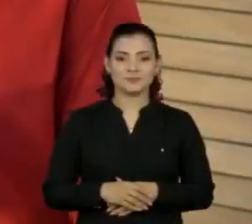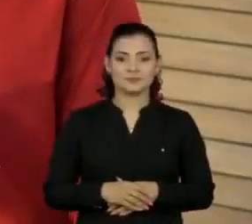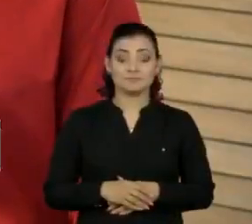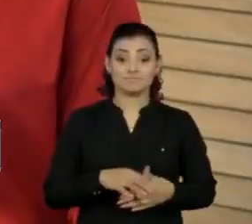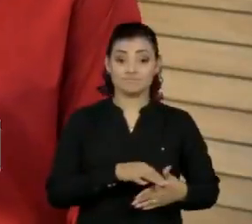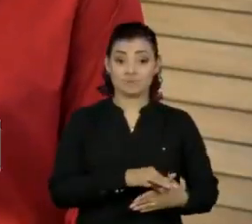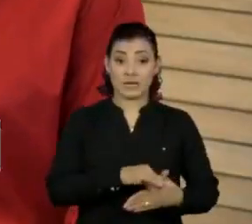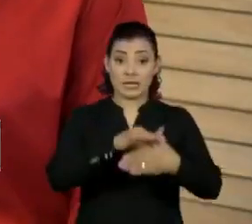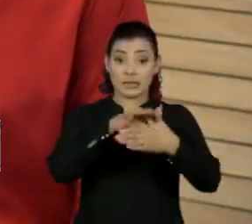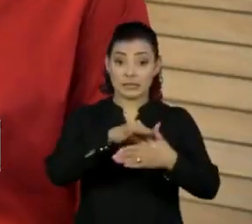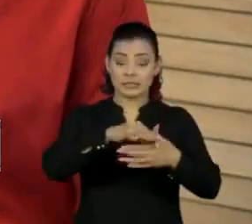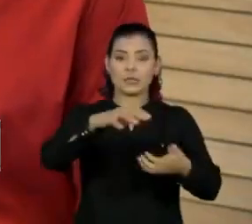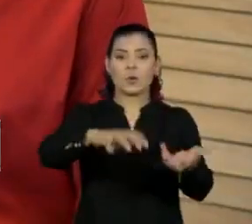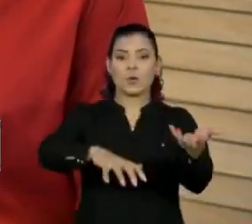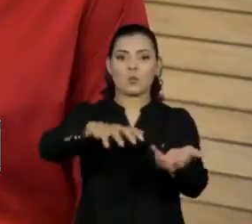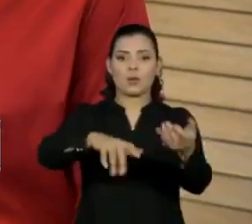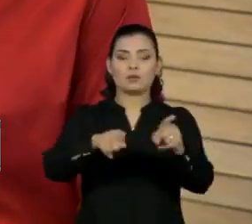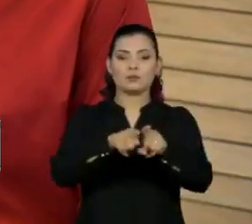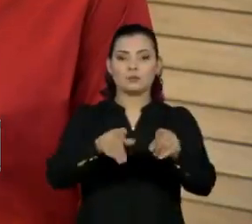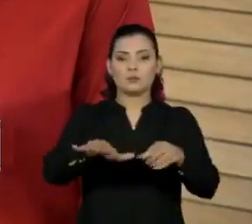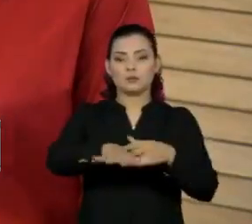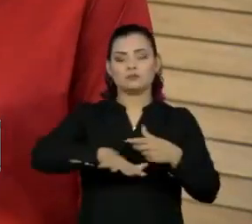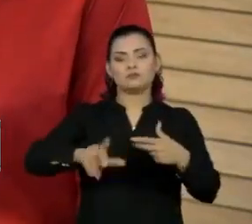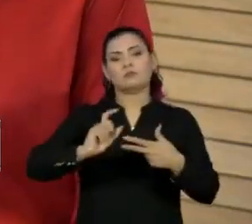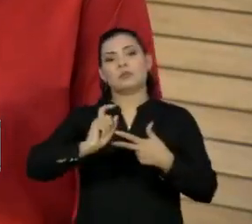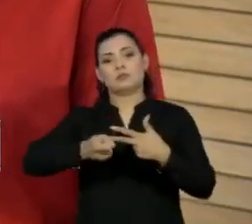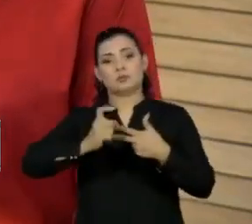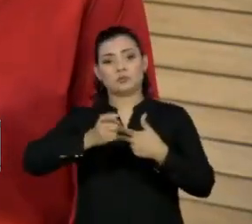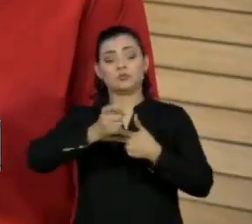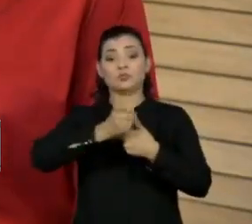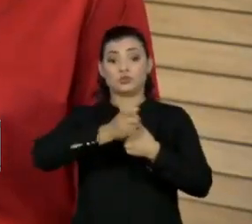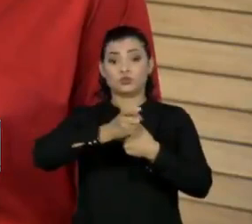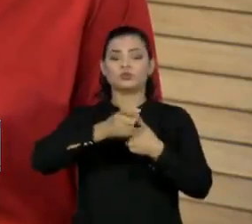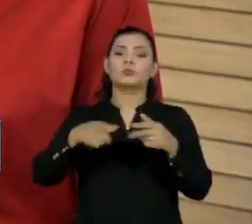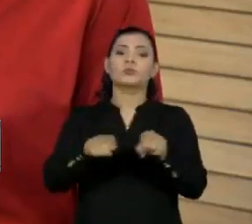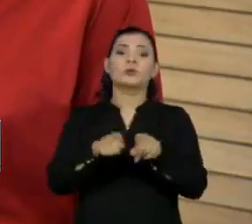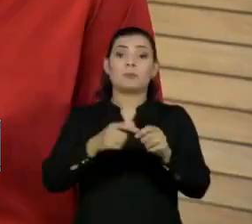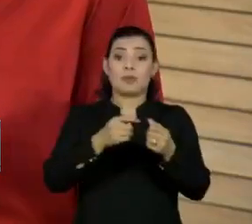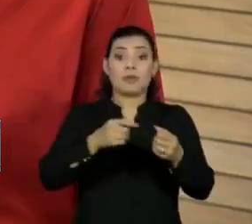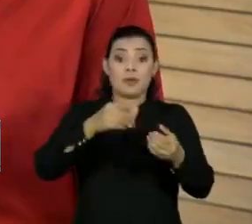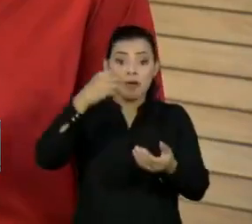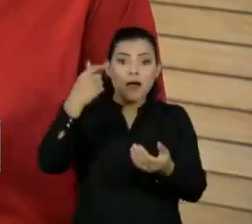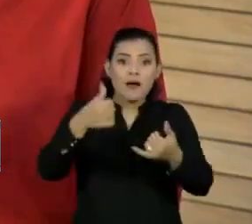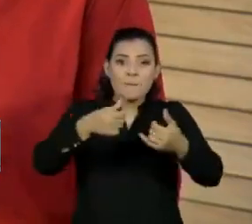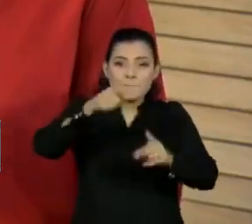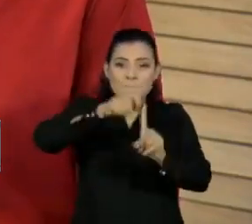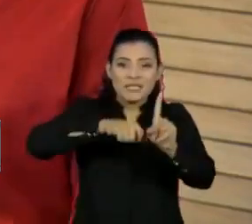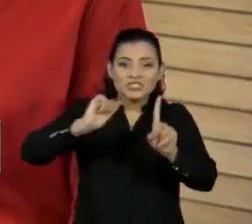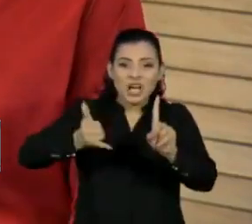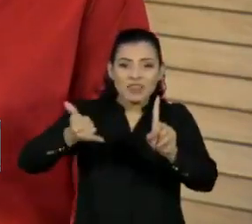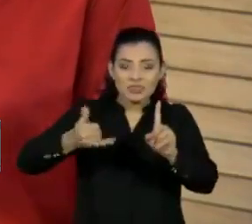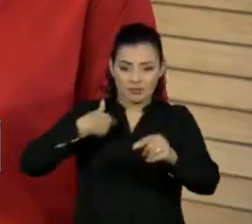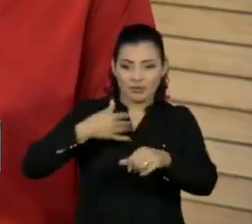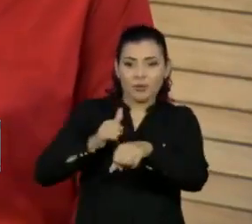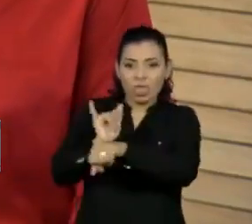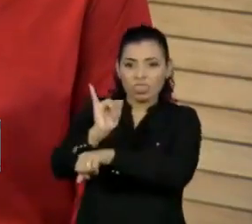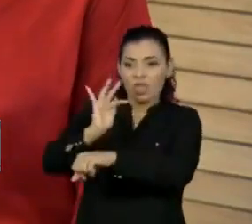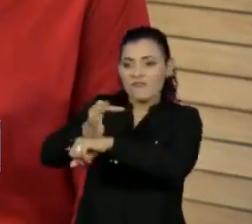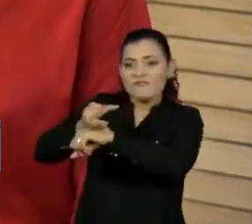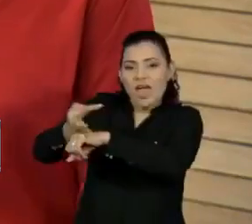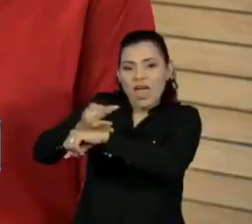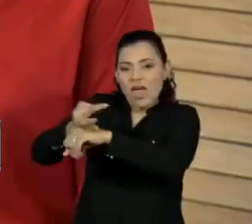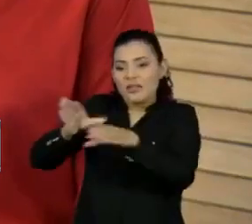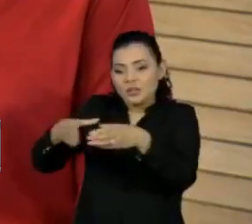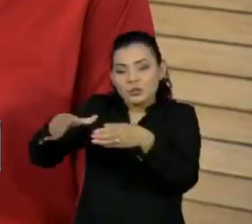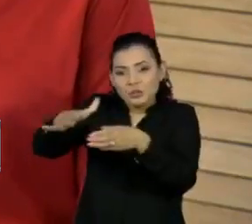Líderes do Congresso Nacional e do Executivo já pensam em cancelar o recesso parlamentar de janeiro para que deputados e senadores